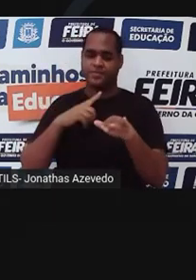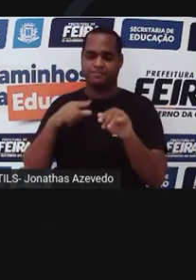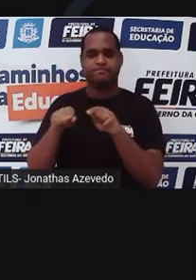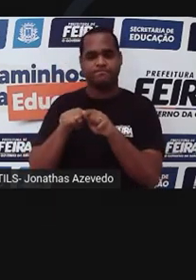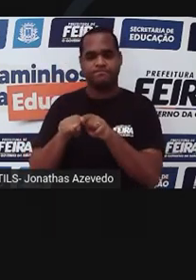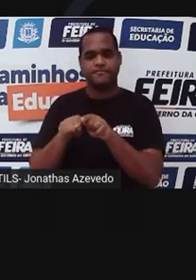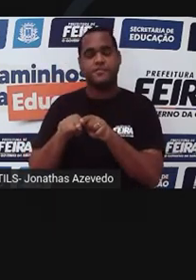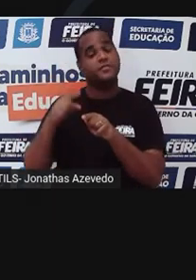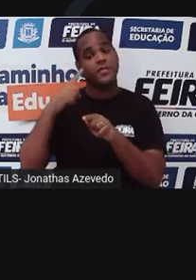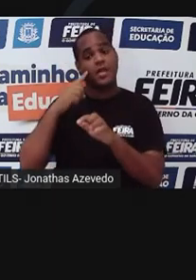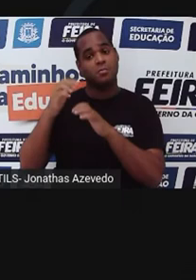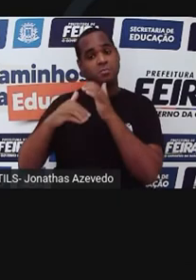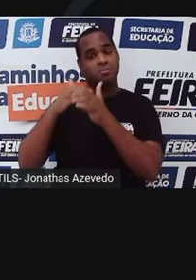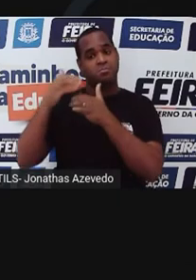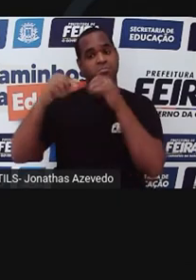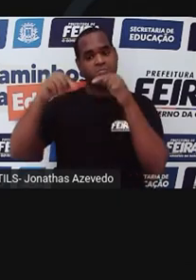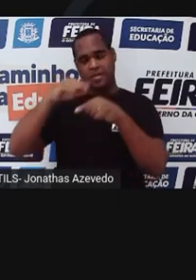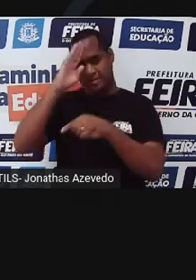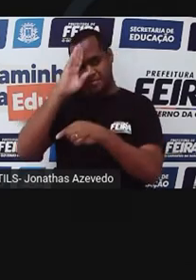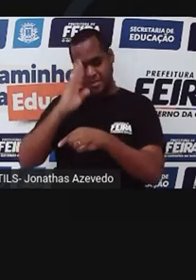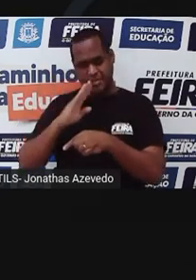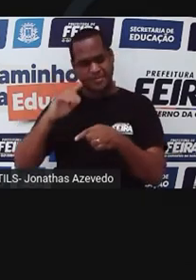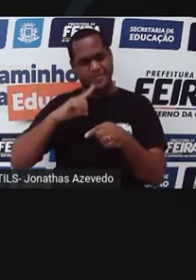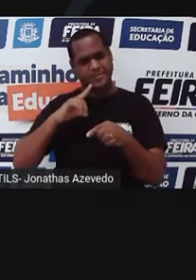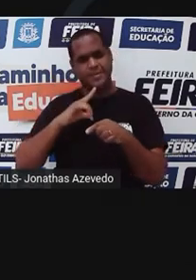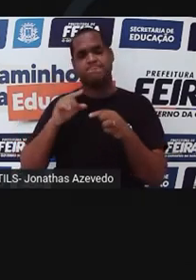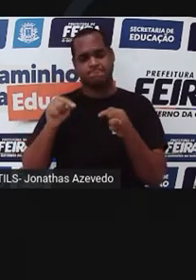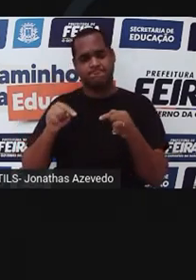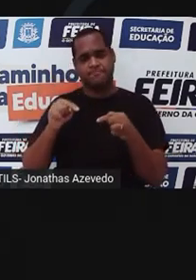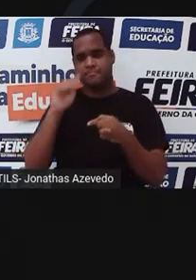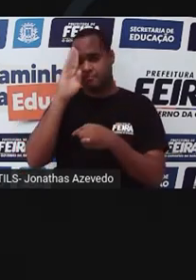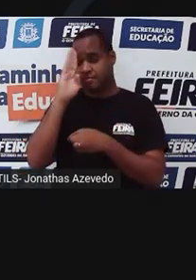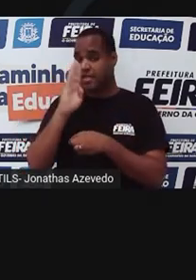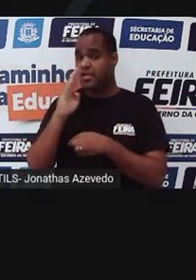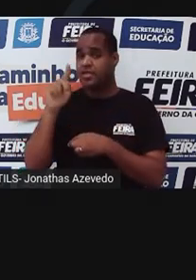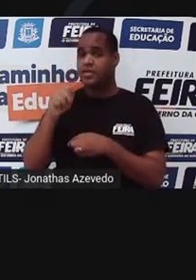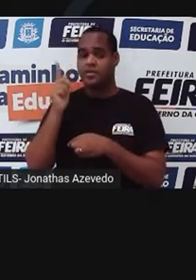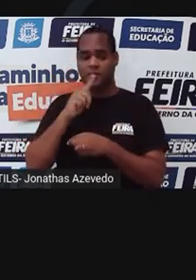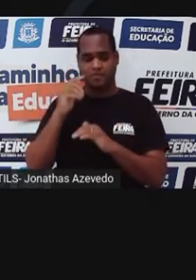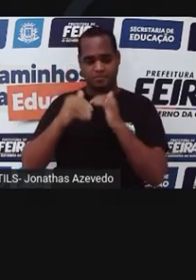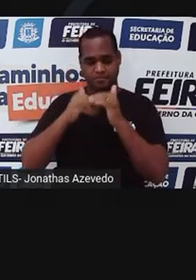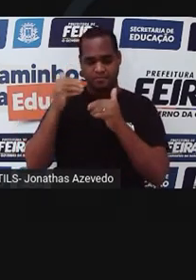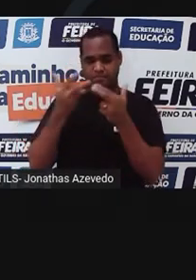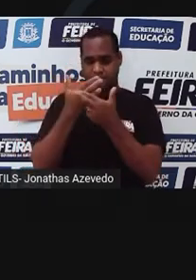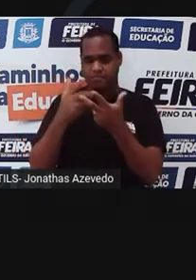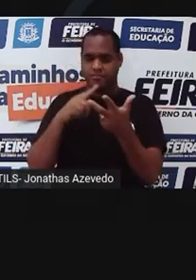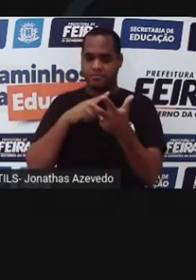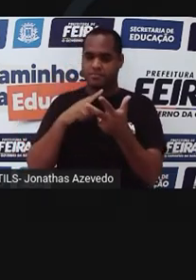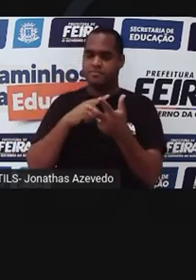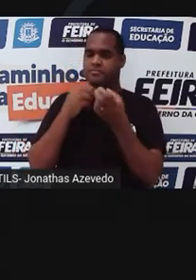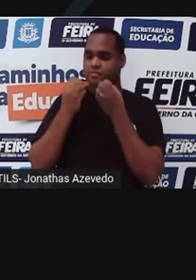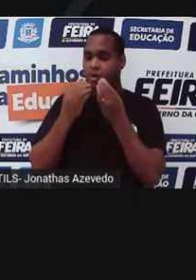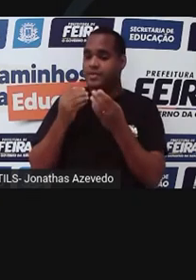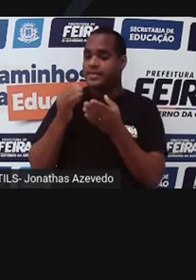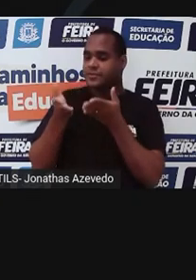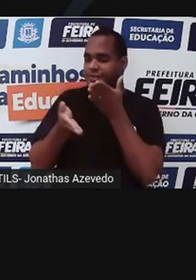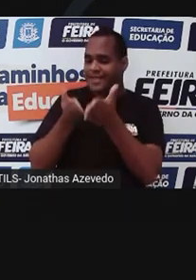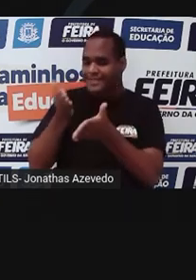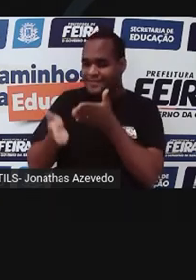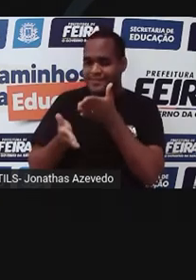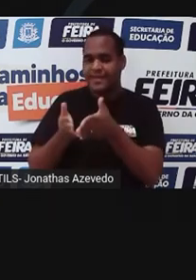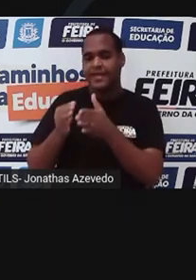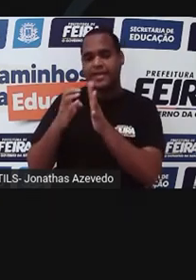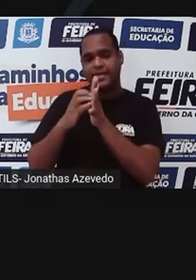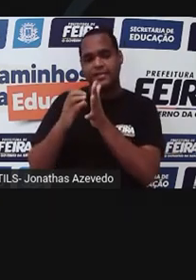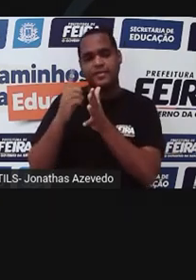Houve uma revolução, e o Brasil foi o país que começou essa revolução do tratamento da AIDS, quando foi